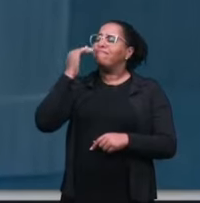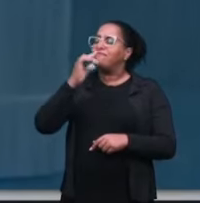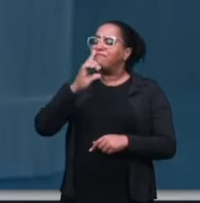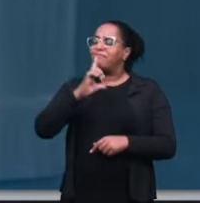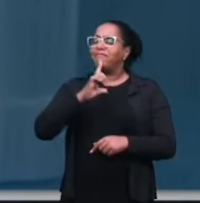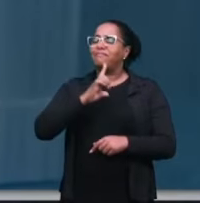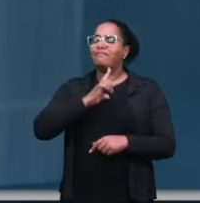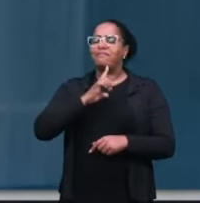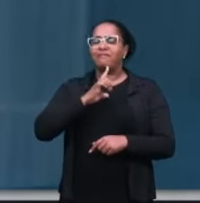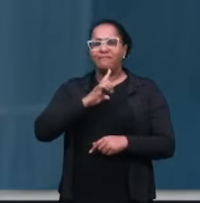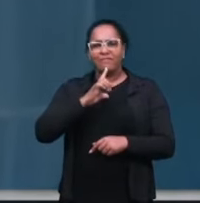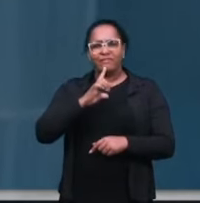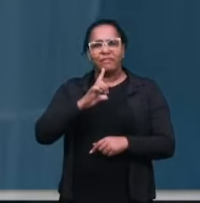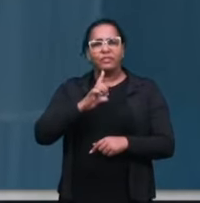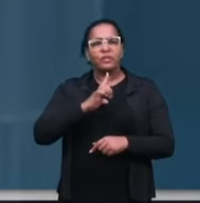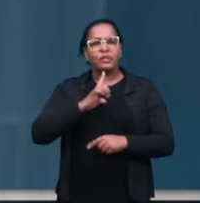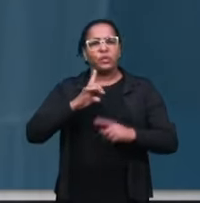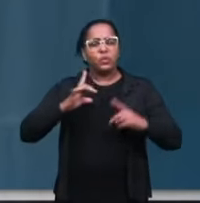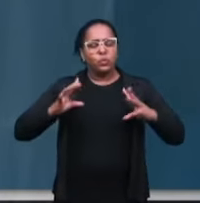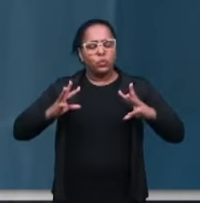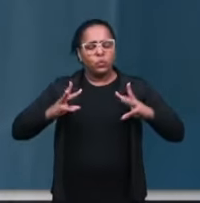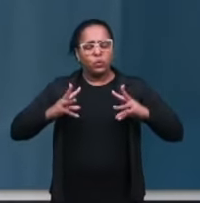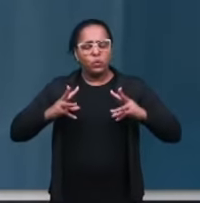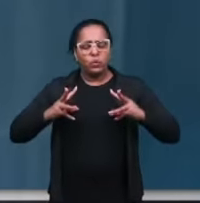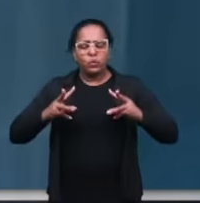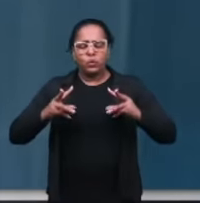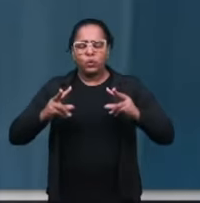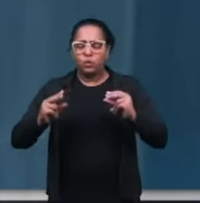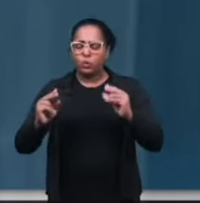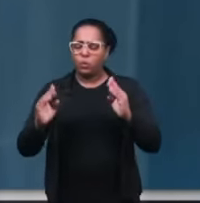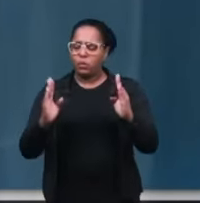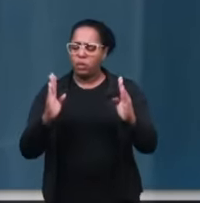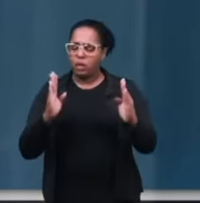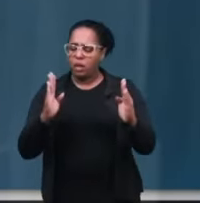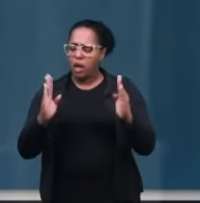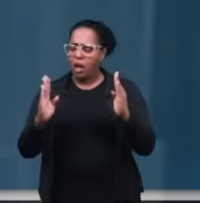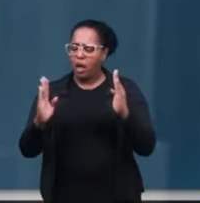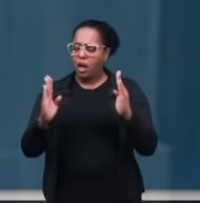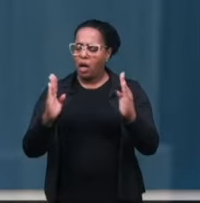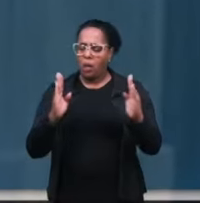Tem seu tempo aqui